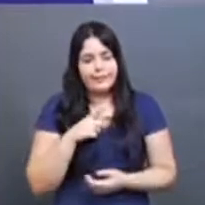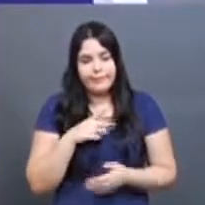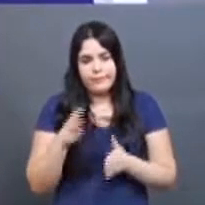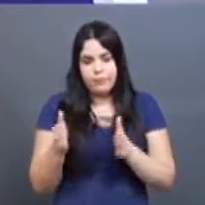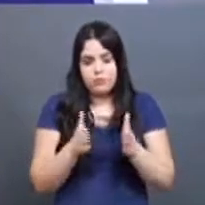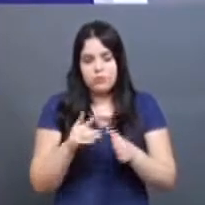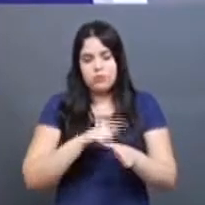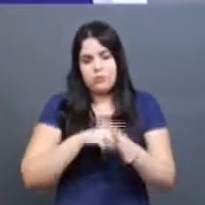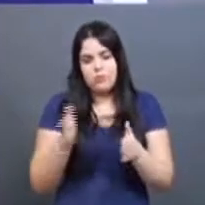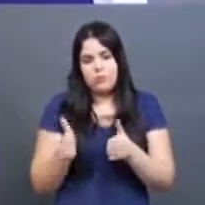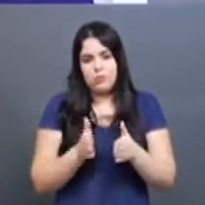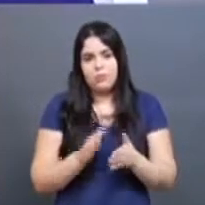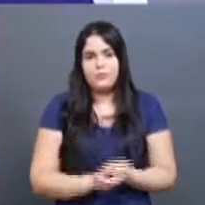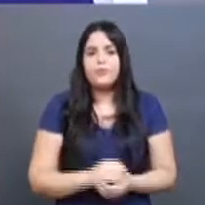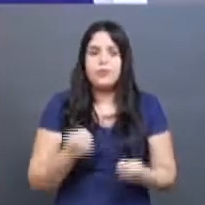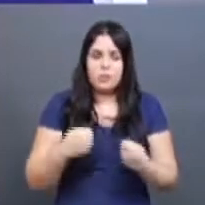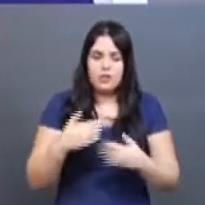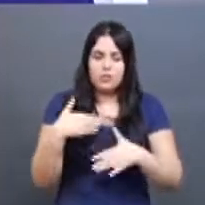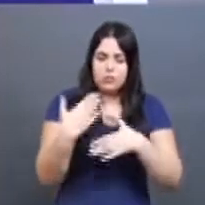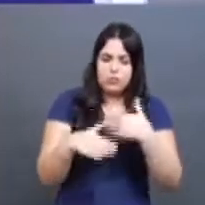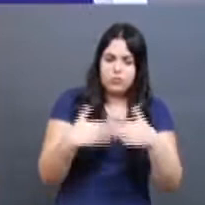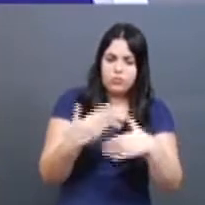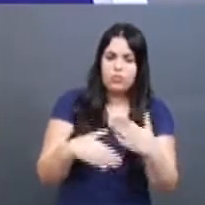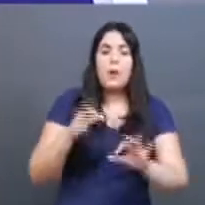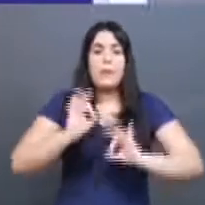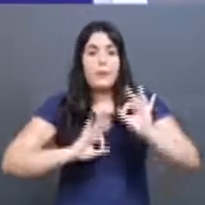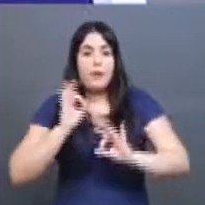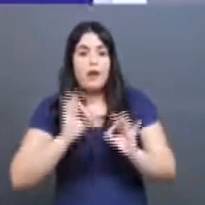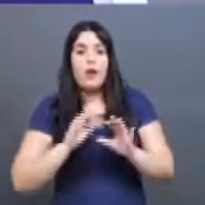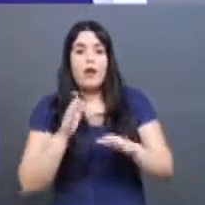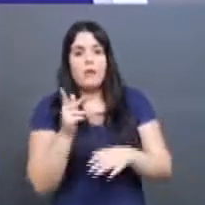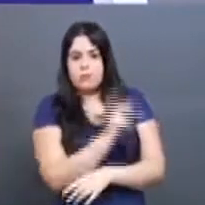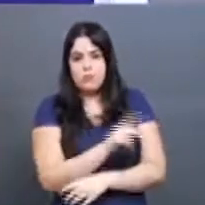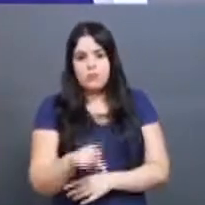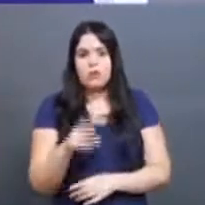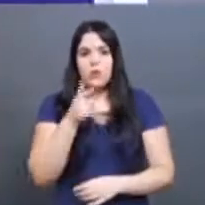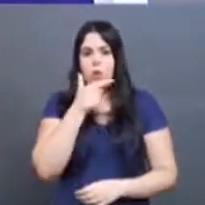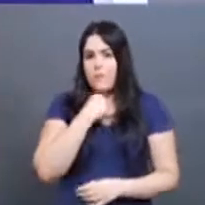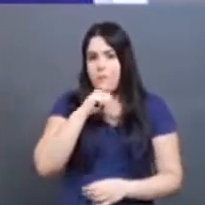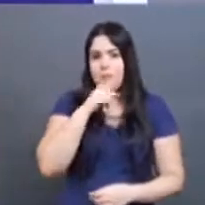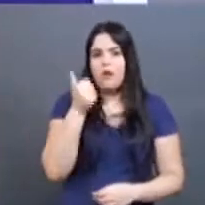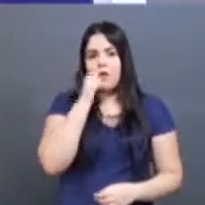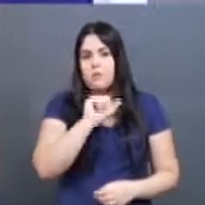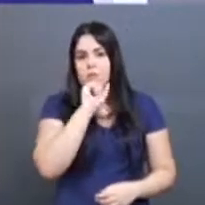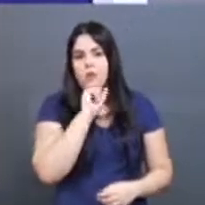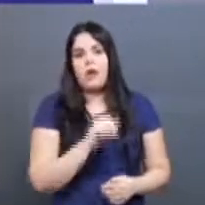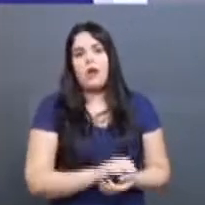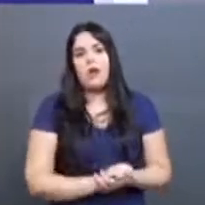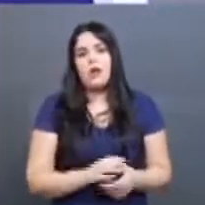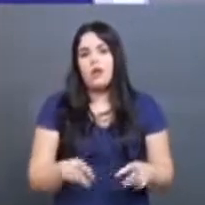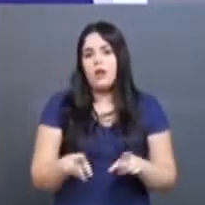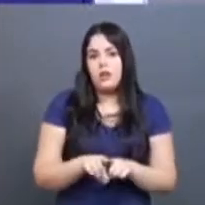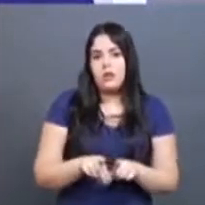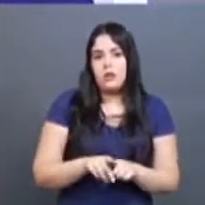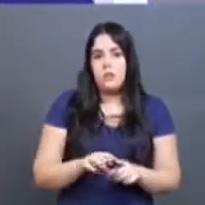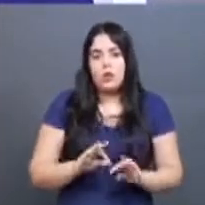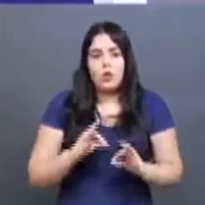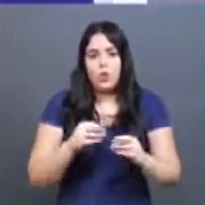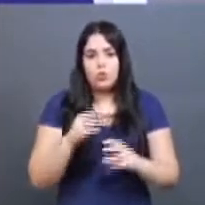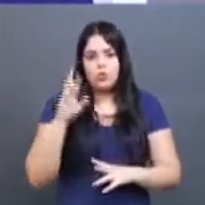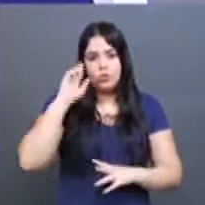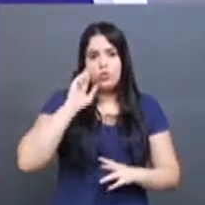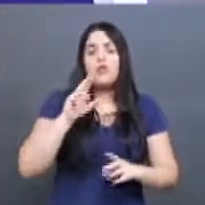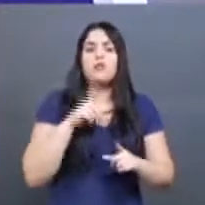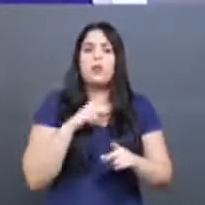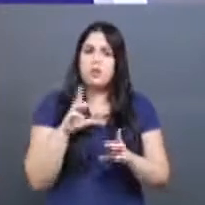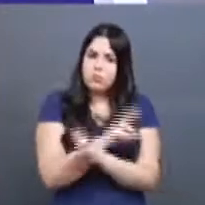Há muito que se caminhar ainda para preparar professores, pais e a comunidade, e todas as autoridades que estão